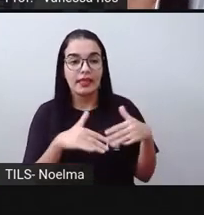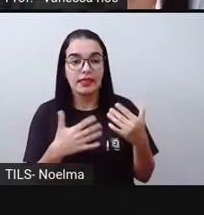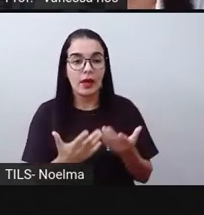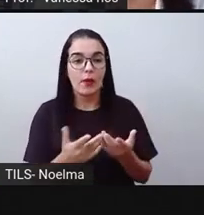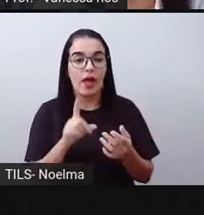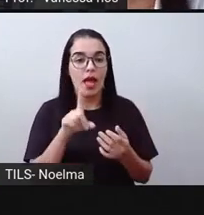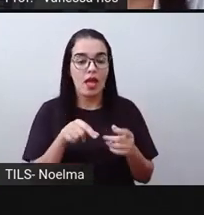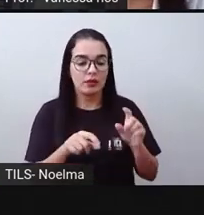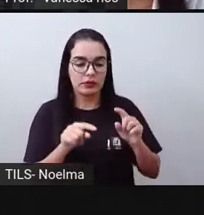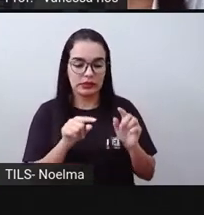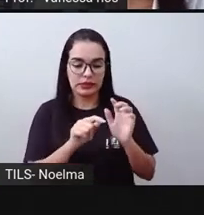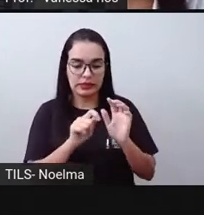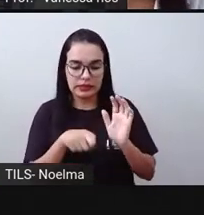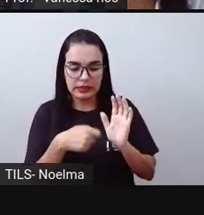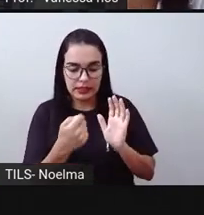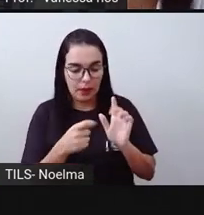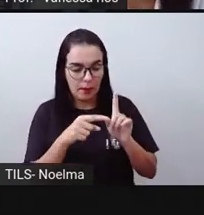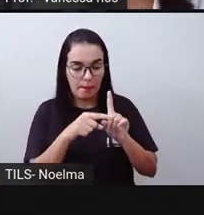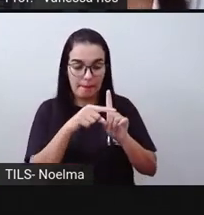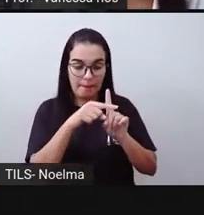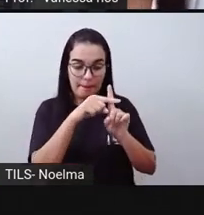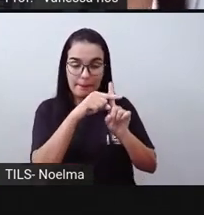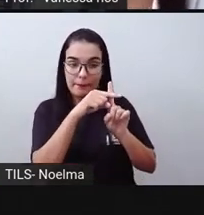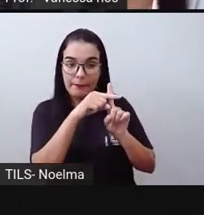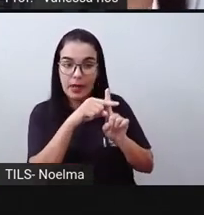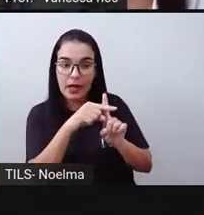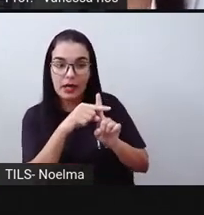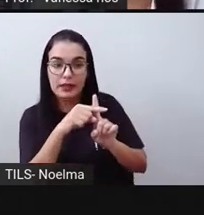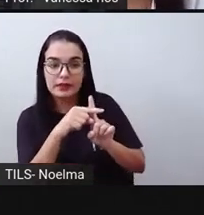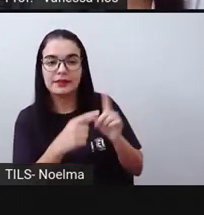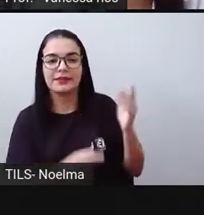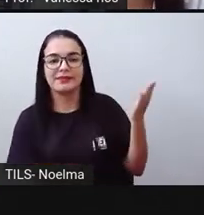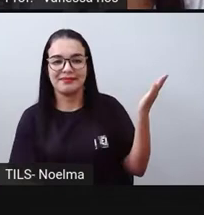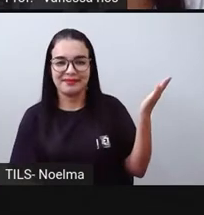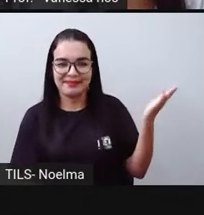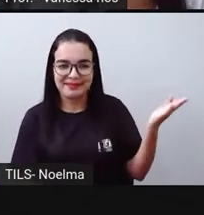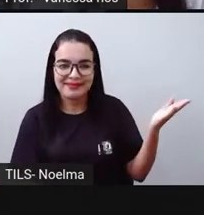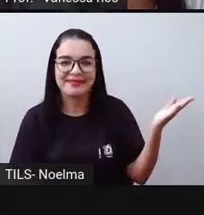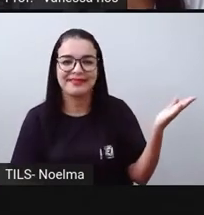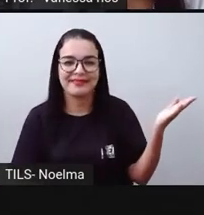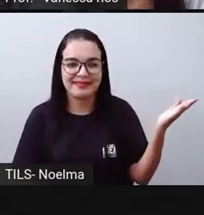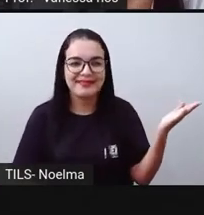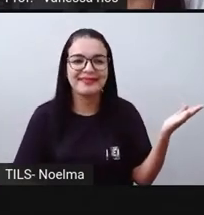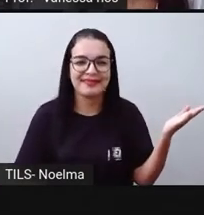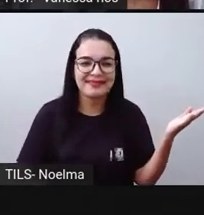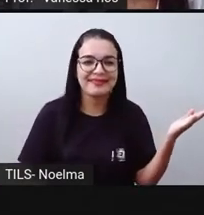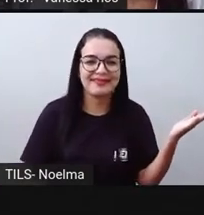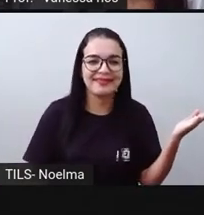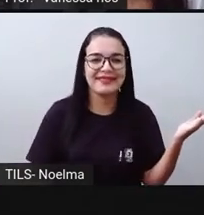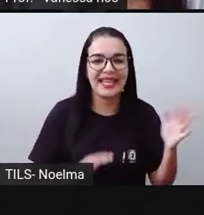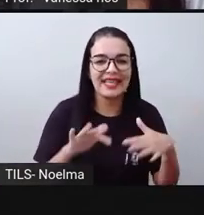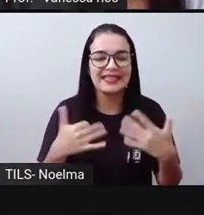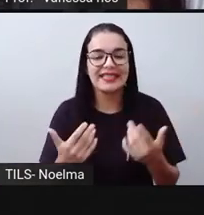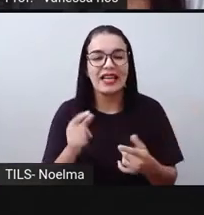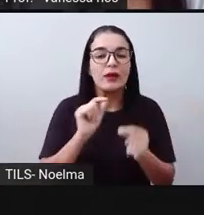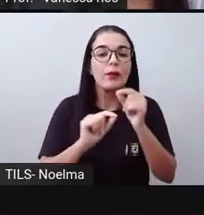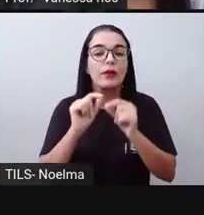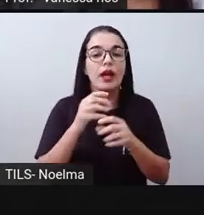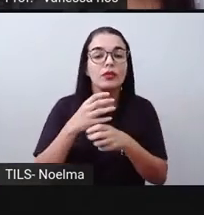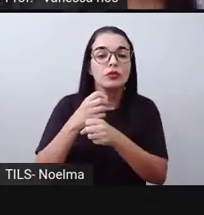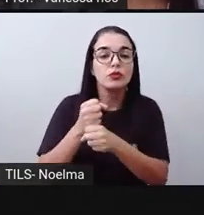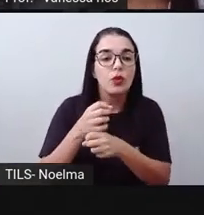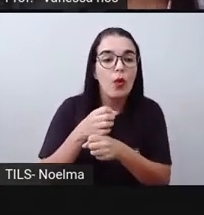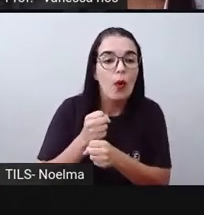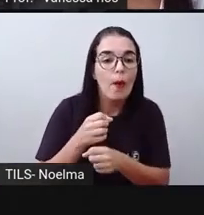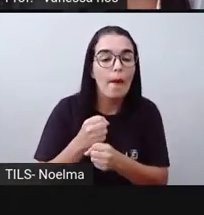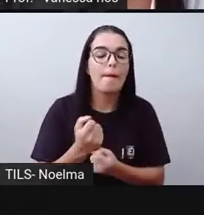sinal de mais, não é? Conhecido aí como sinal de mais, e que esse sinal de mais traz a ideia